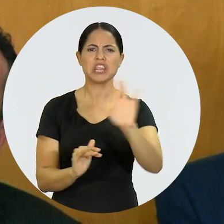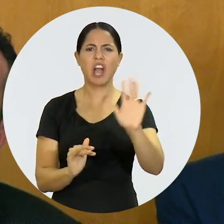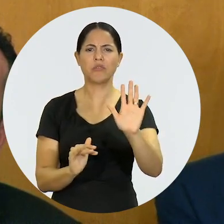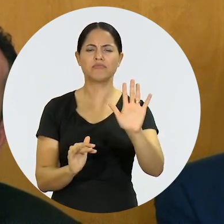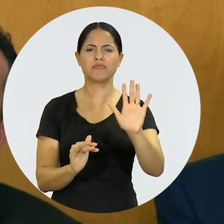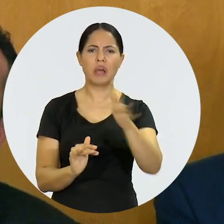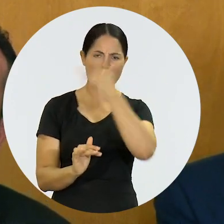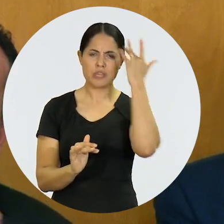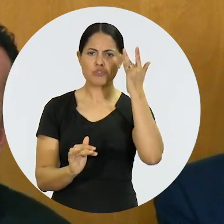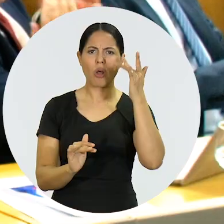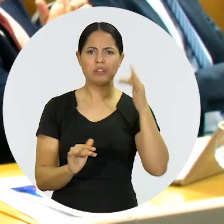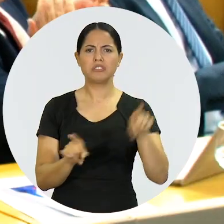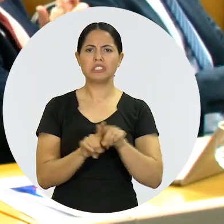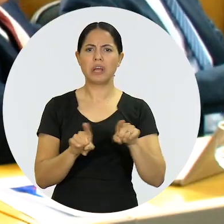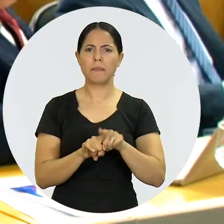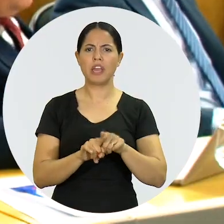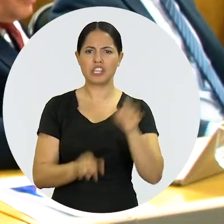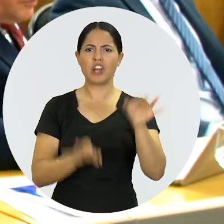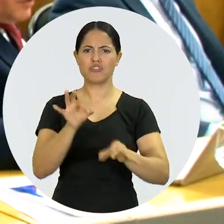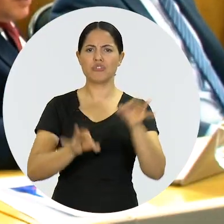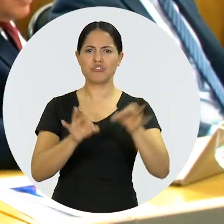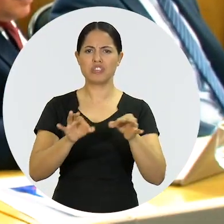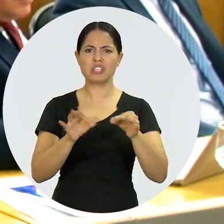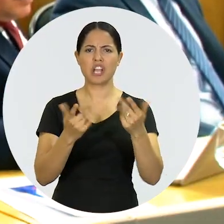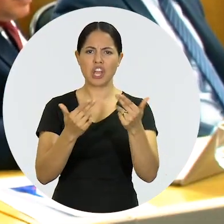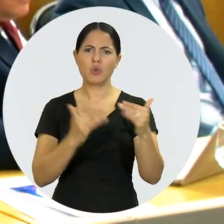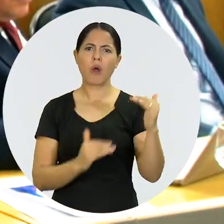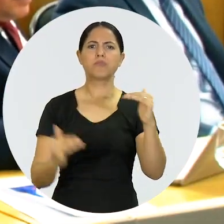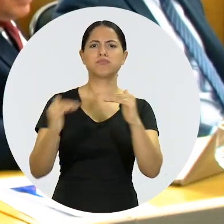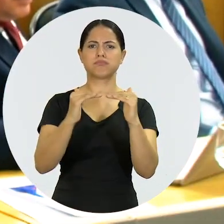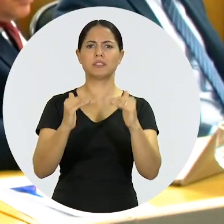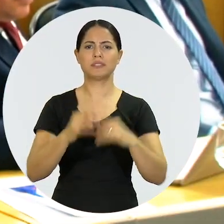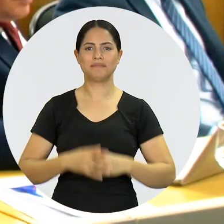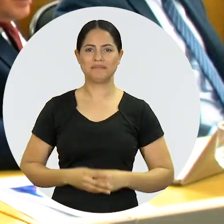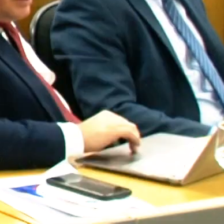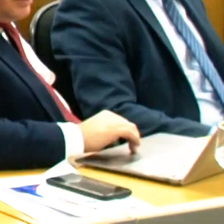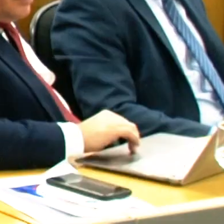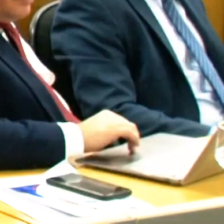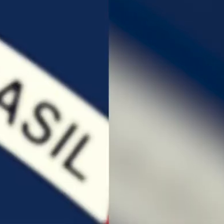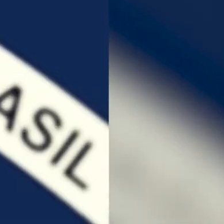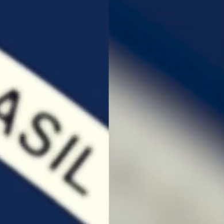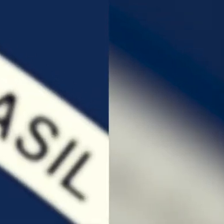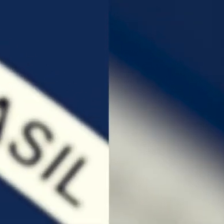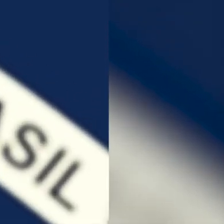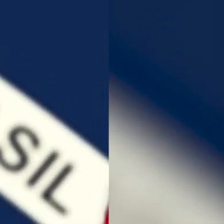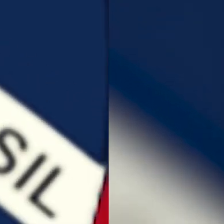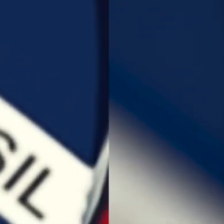é menos importante do que os membros da magistratura e do Ministério Público.